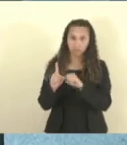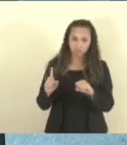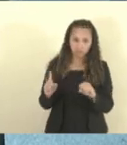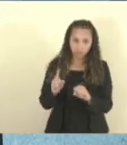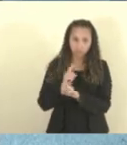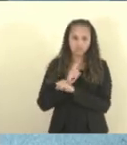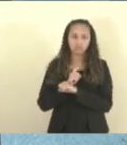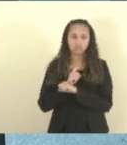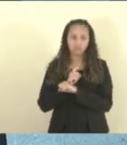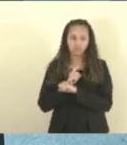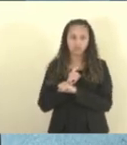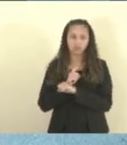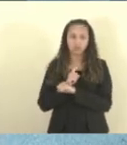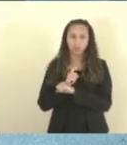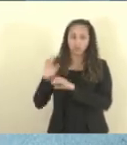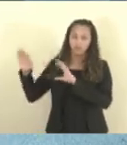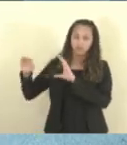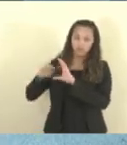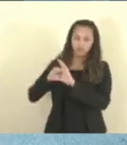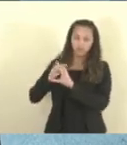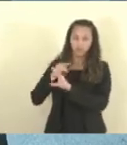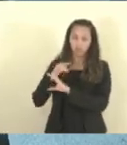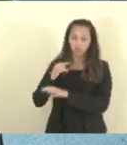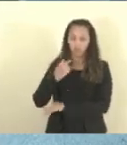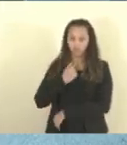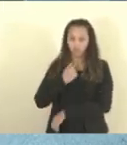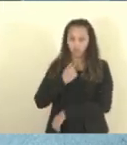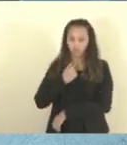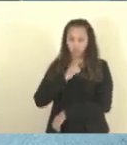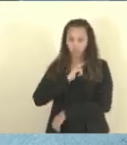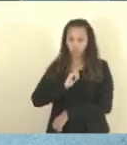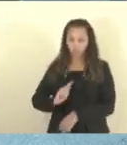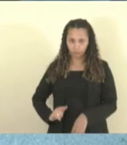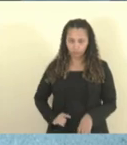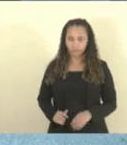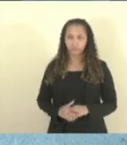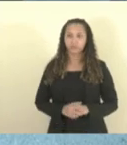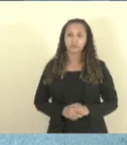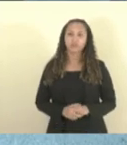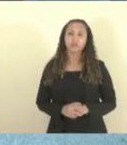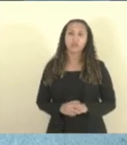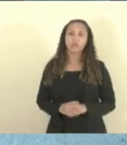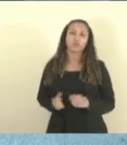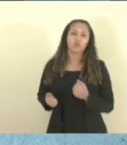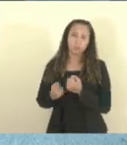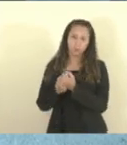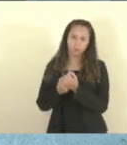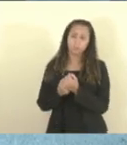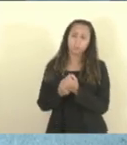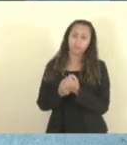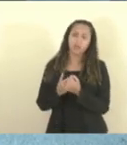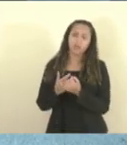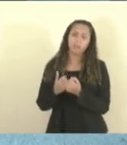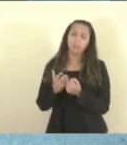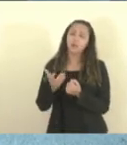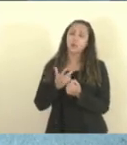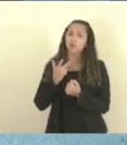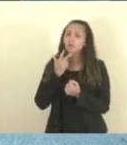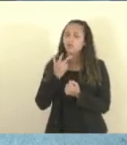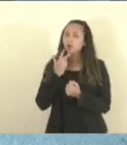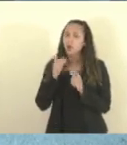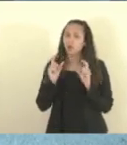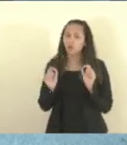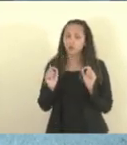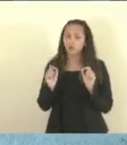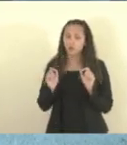do governo, e nós vamos votar favorável, mas eu não poderia também deixar de exemplificar